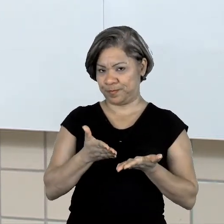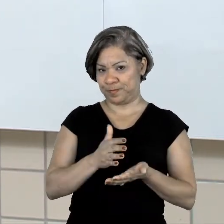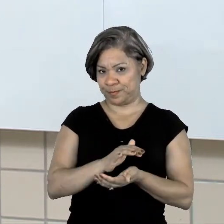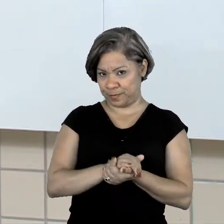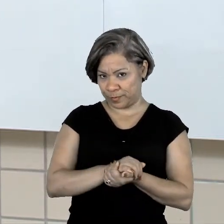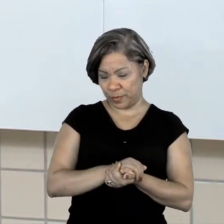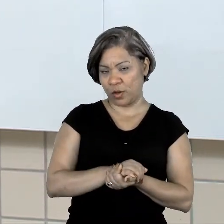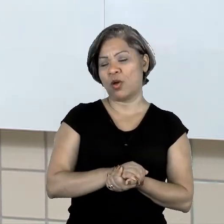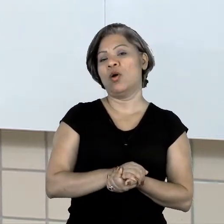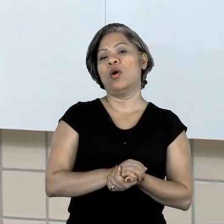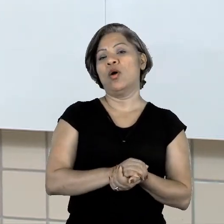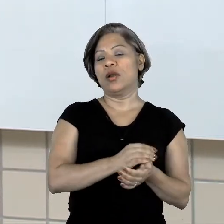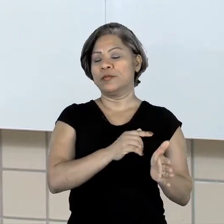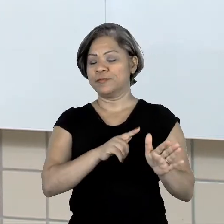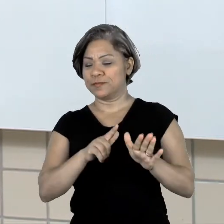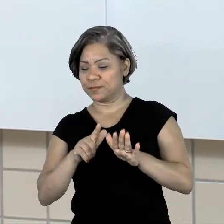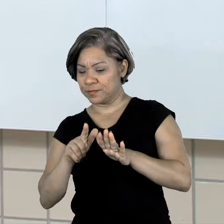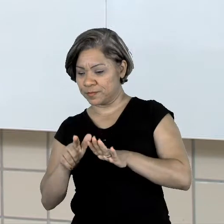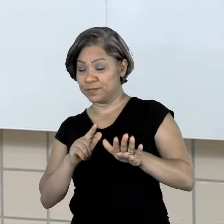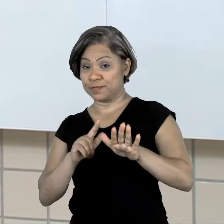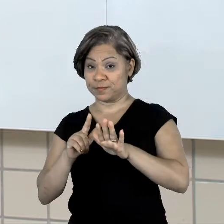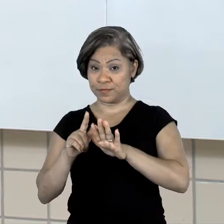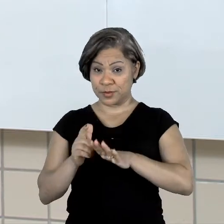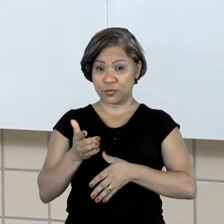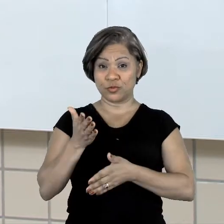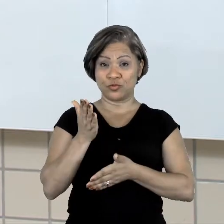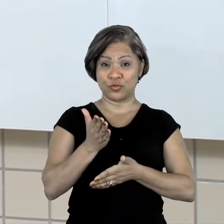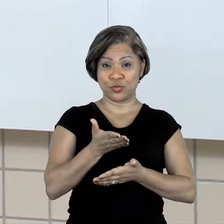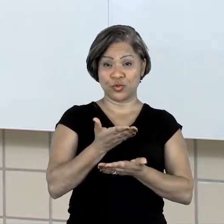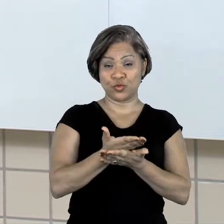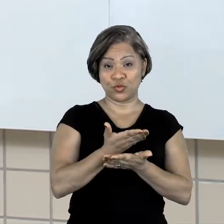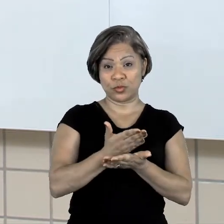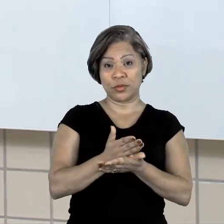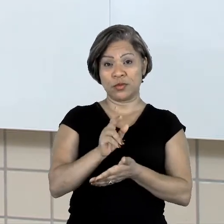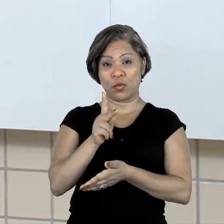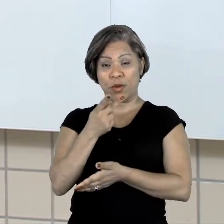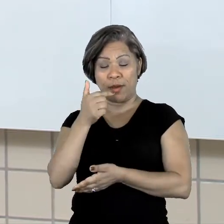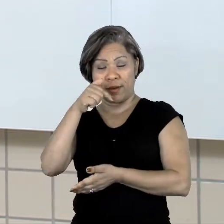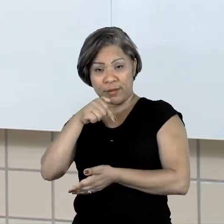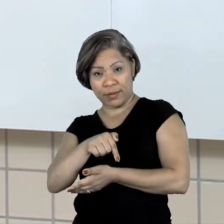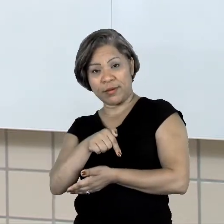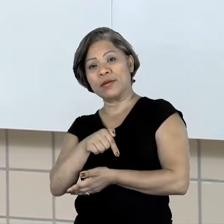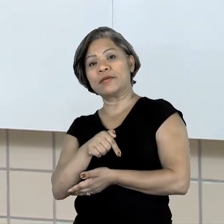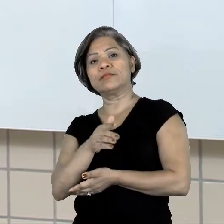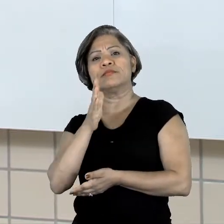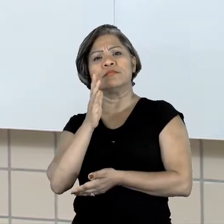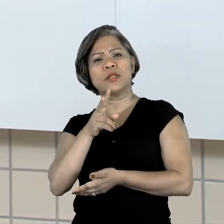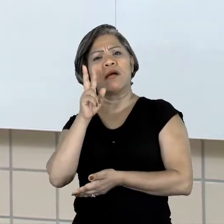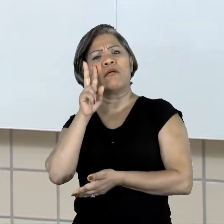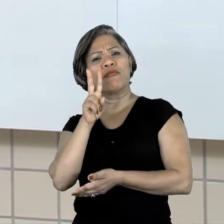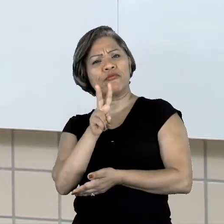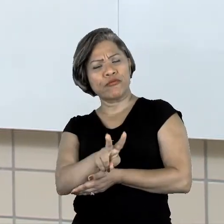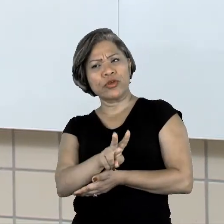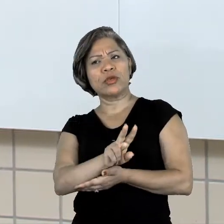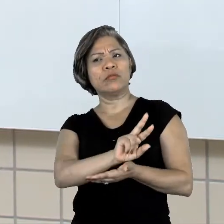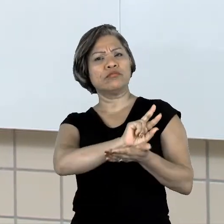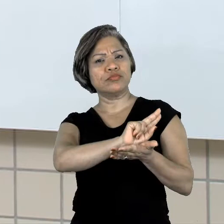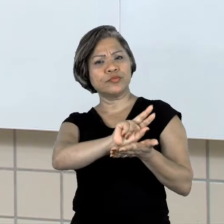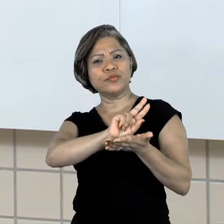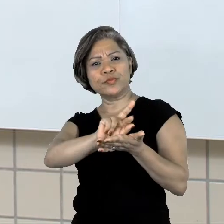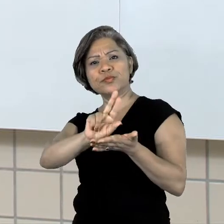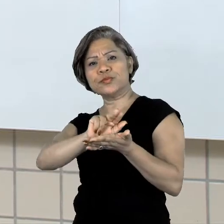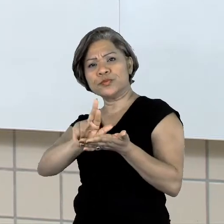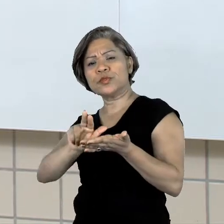histórias em quadrinhos. Na aula passada, nós vimos os recursos gráficos que a história em quadrinhos